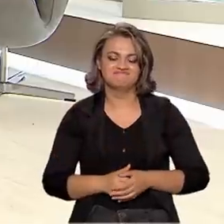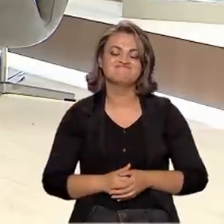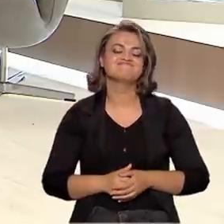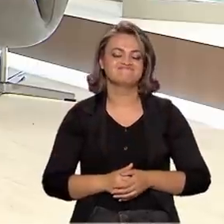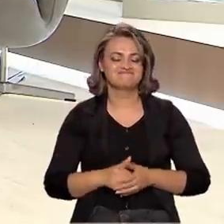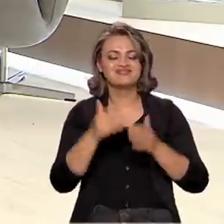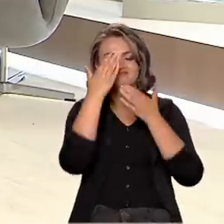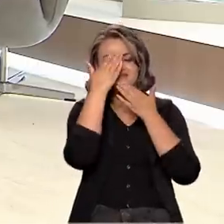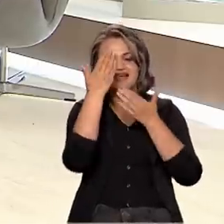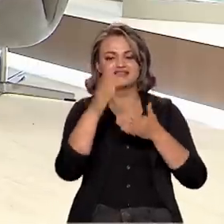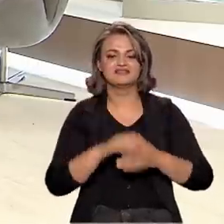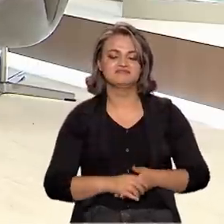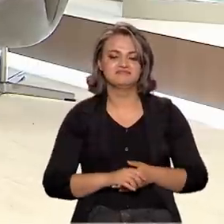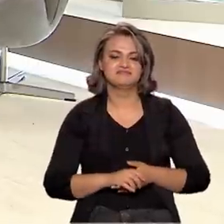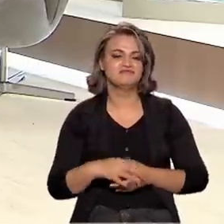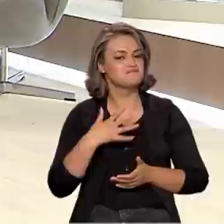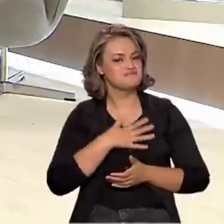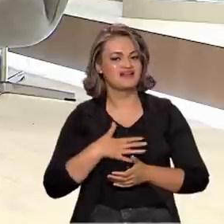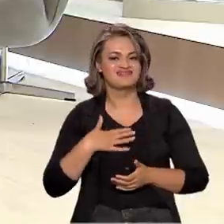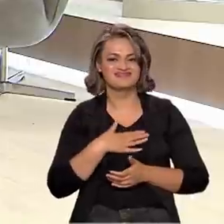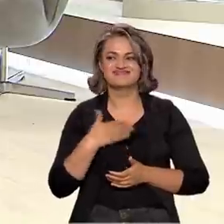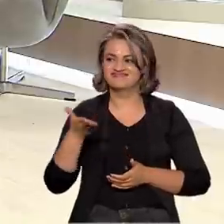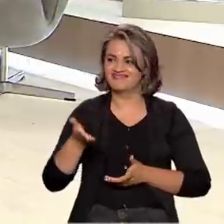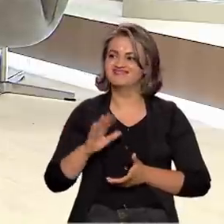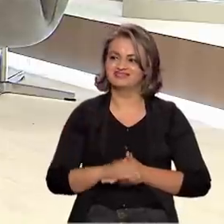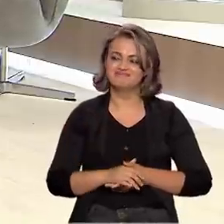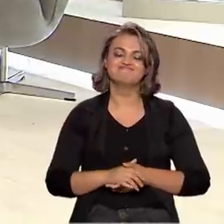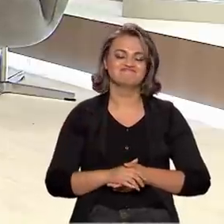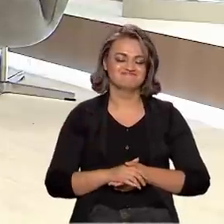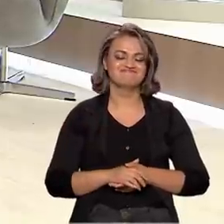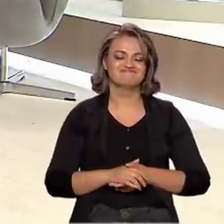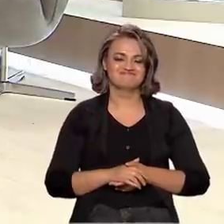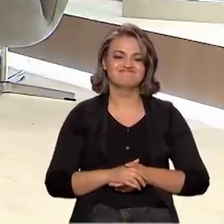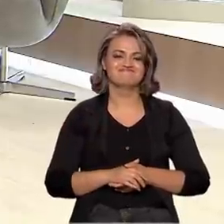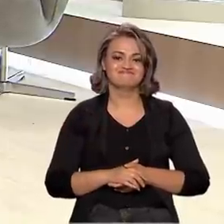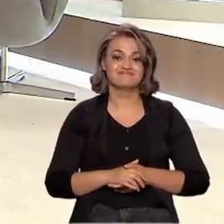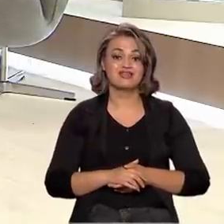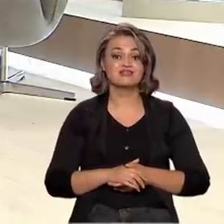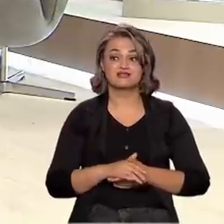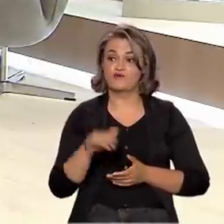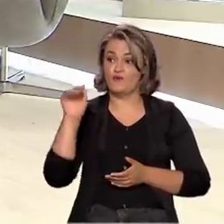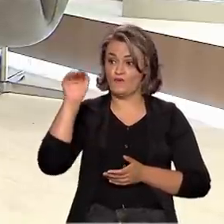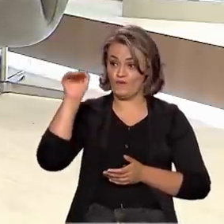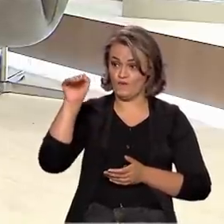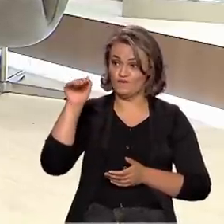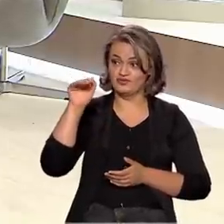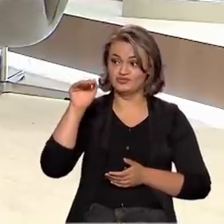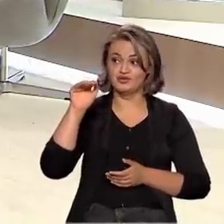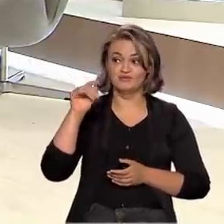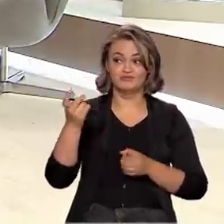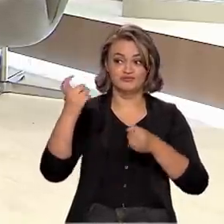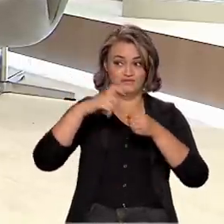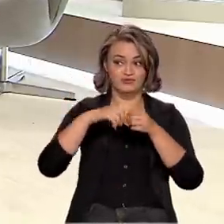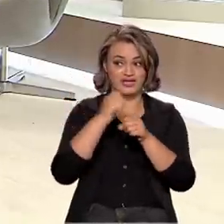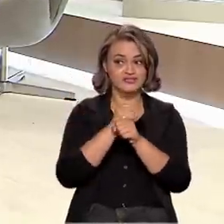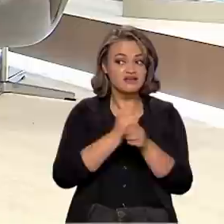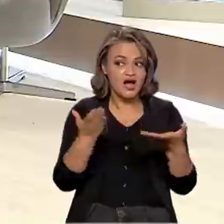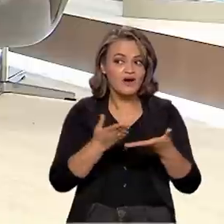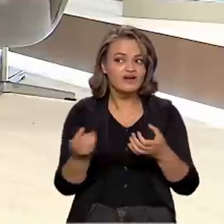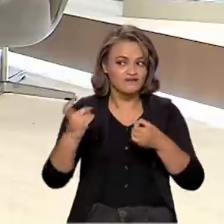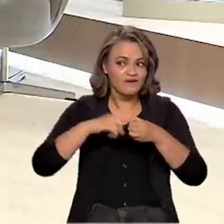obrigado, ministro. Muito obrigado, Catilson. Prazer, ministro. Muito obrigada. Prazer, Já fica o convite para o senhor voltar aqui ainda esse ano. Vamos lá.